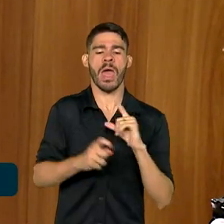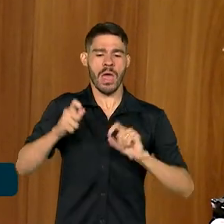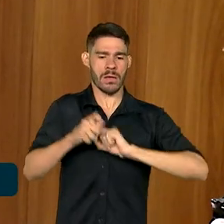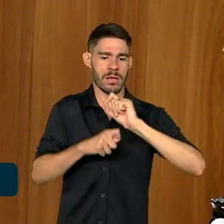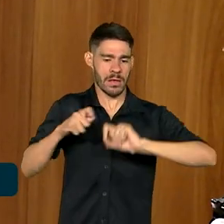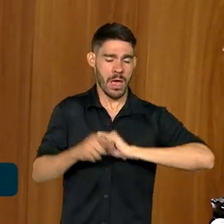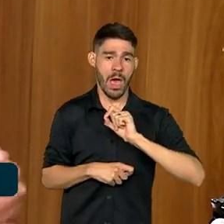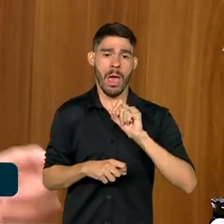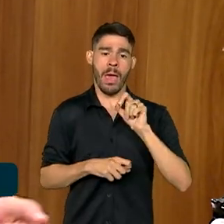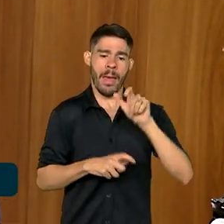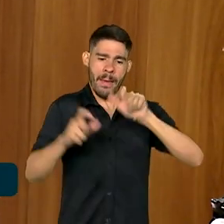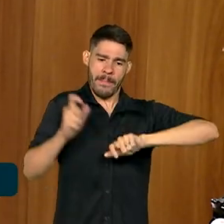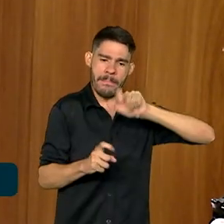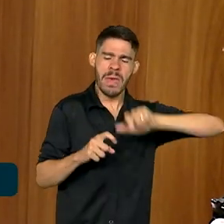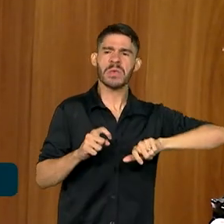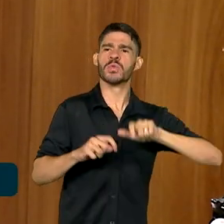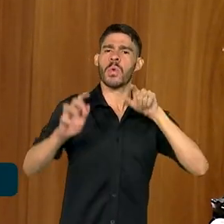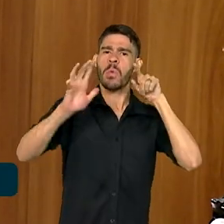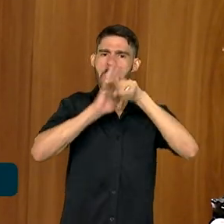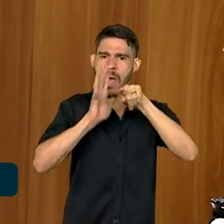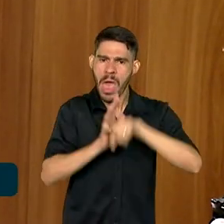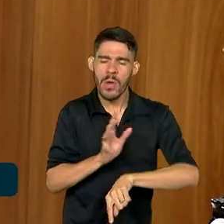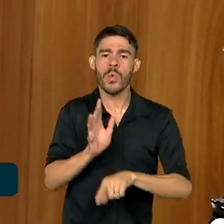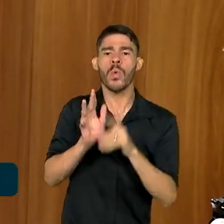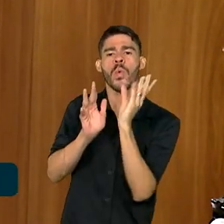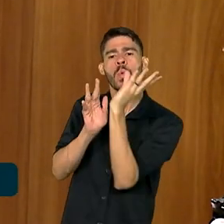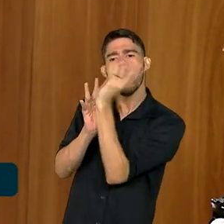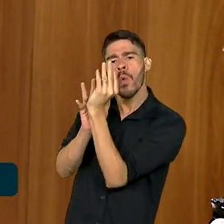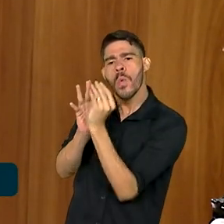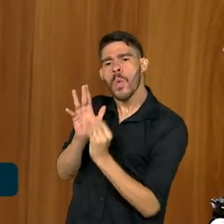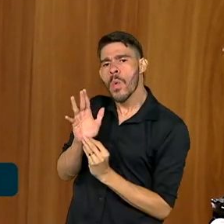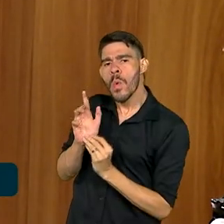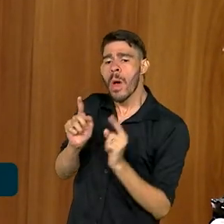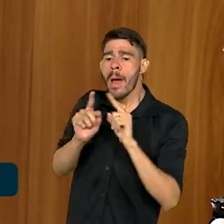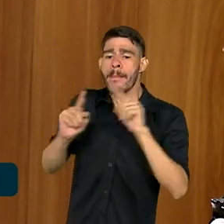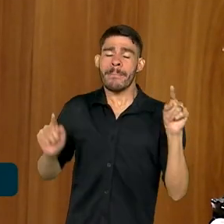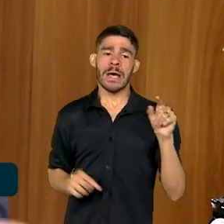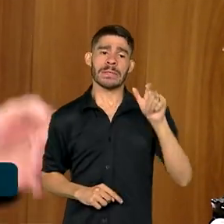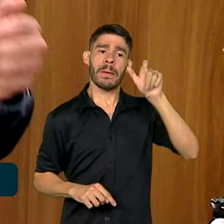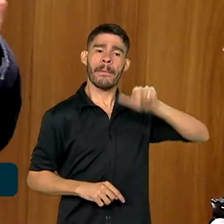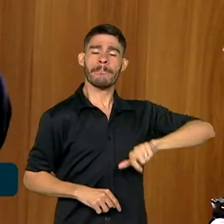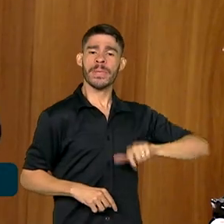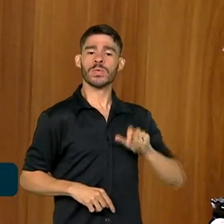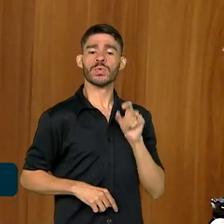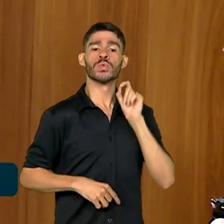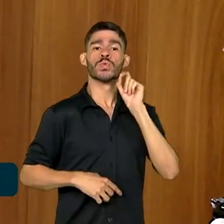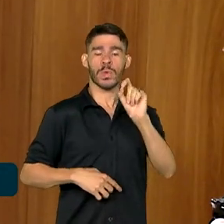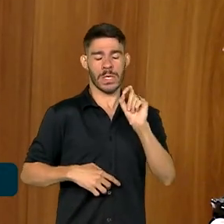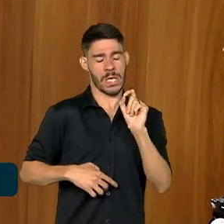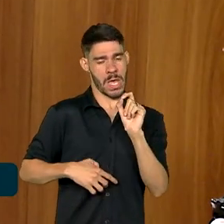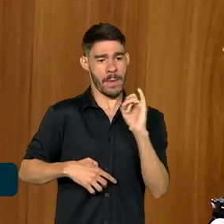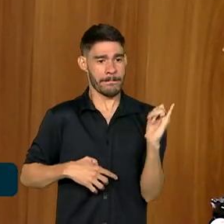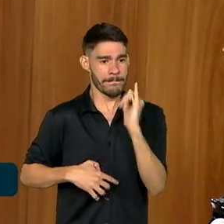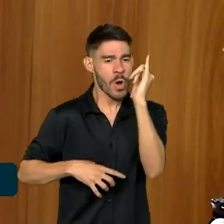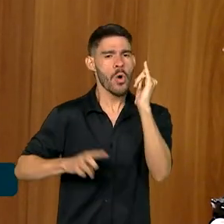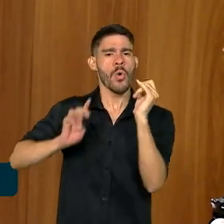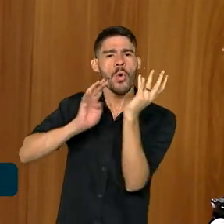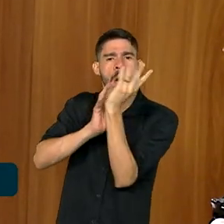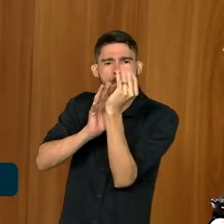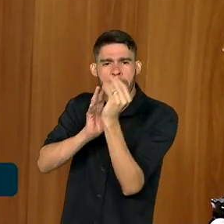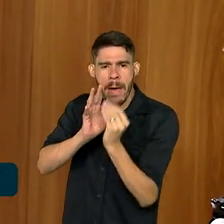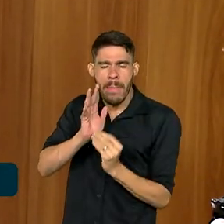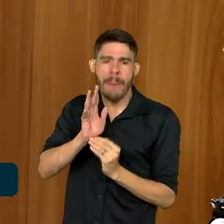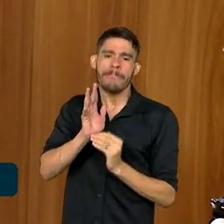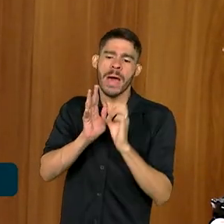pessoas questionando esses conteúdos, mas o importante para o candidato é conhecer os conteúdos que estão descritos no edital,